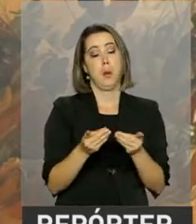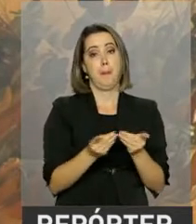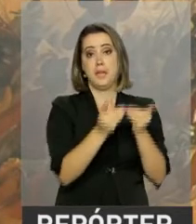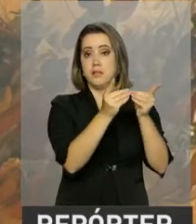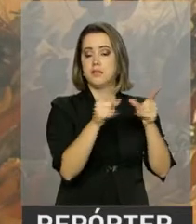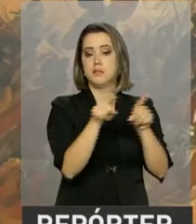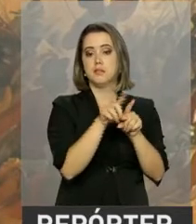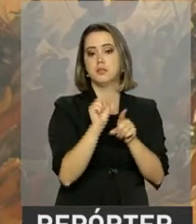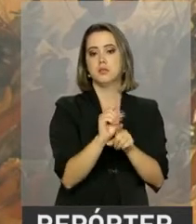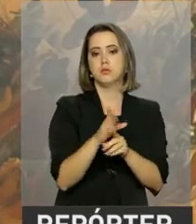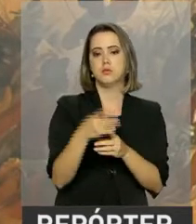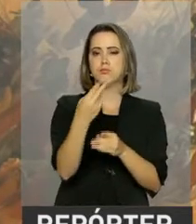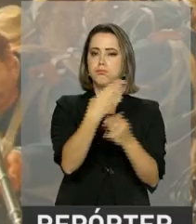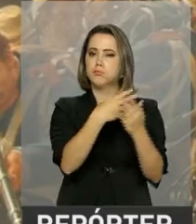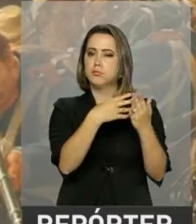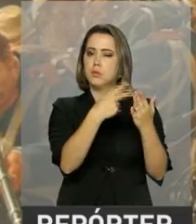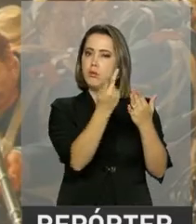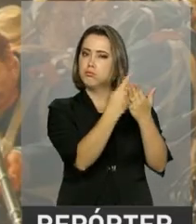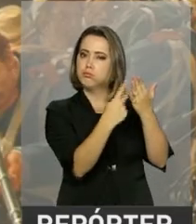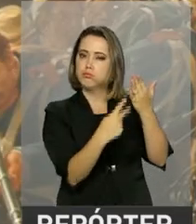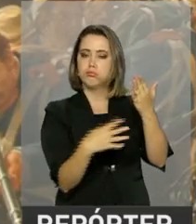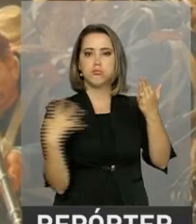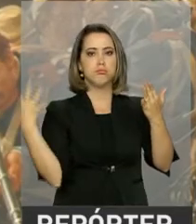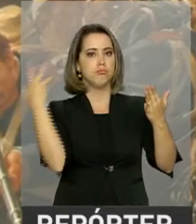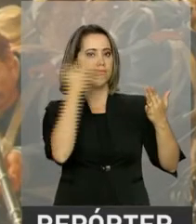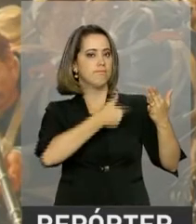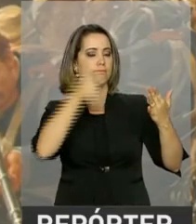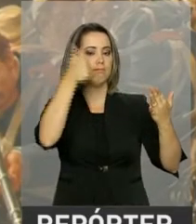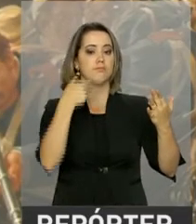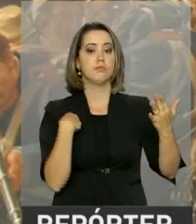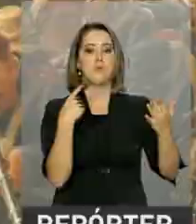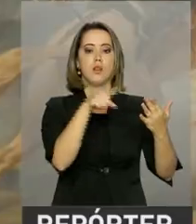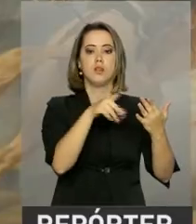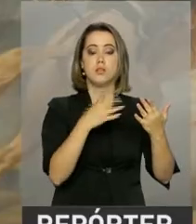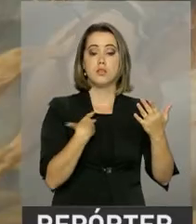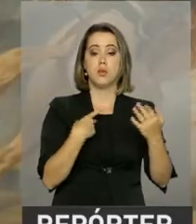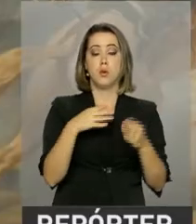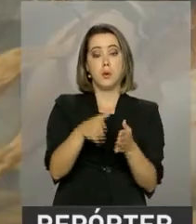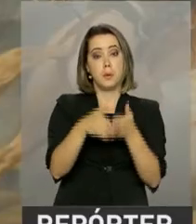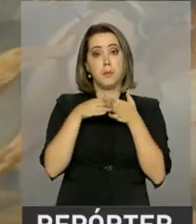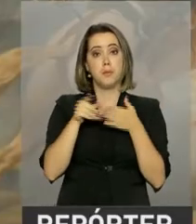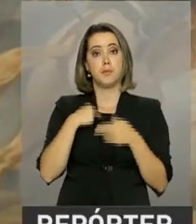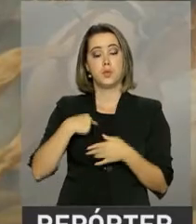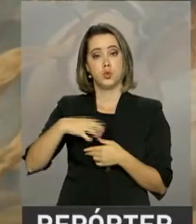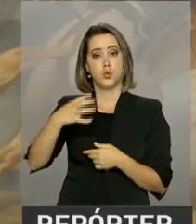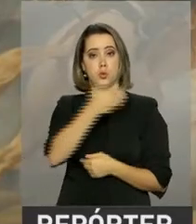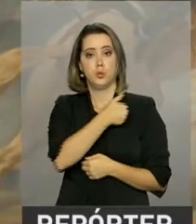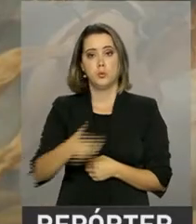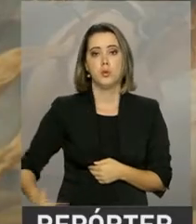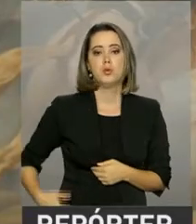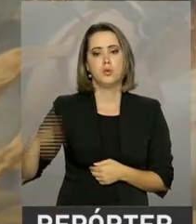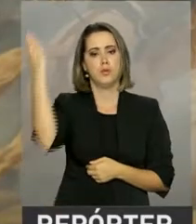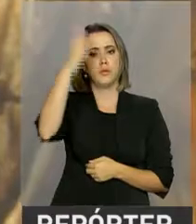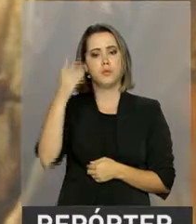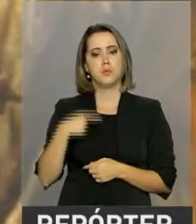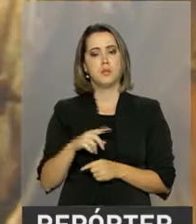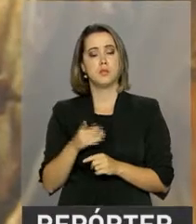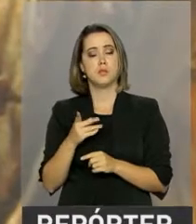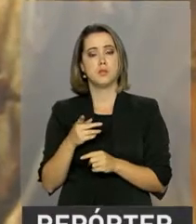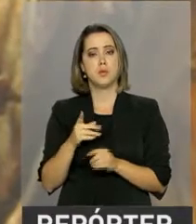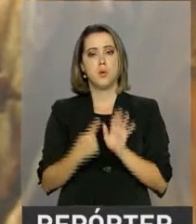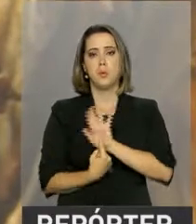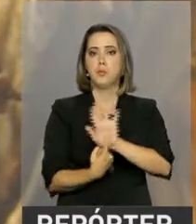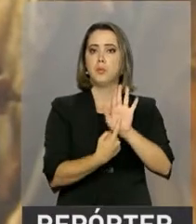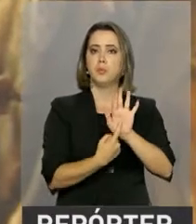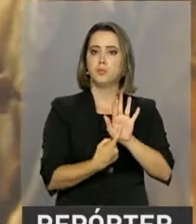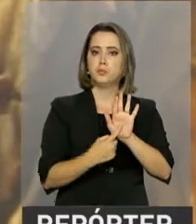são verdadeiros monumentos. Esta obra, feita sob encomenda do Estado Imperial, retrata a Guerra do Paraguai. Aqui